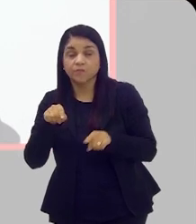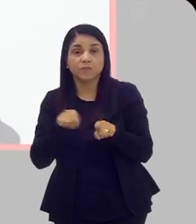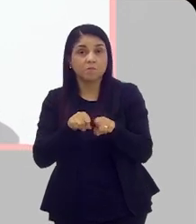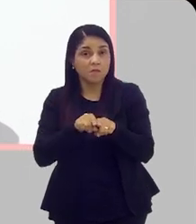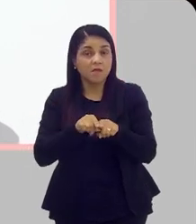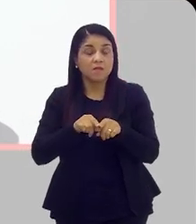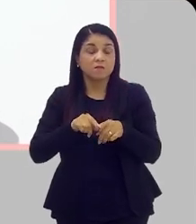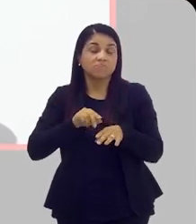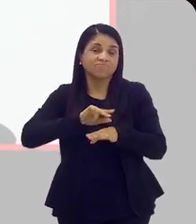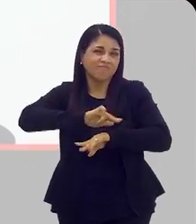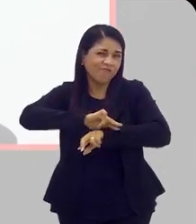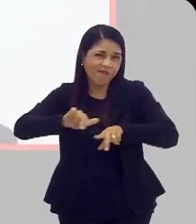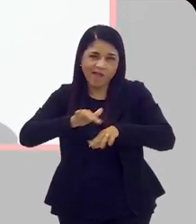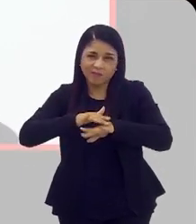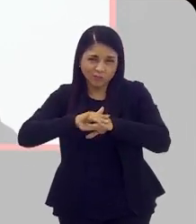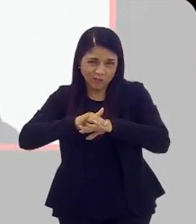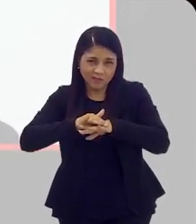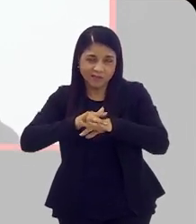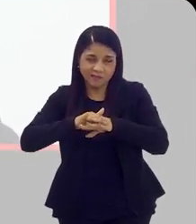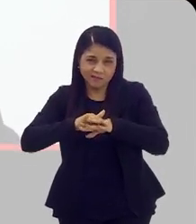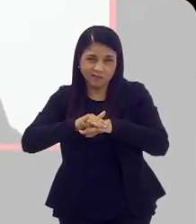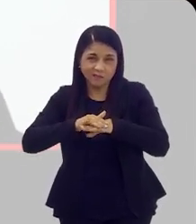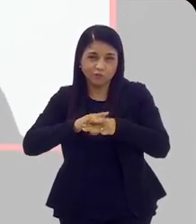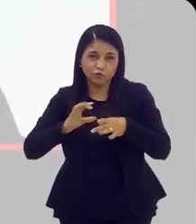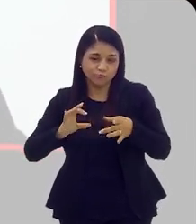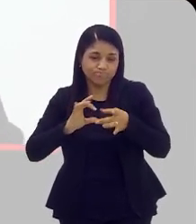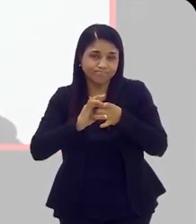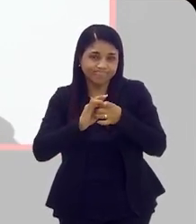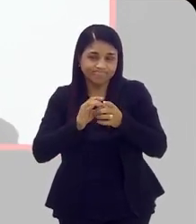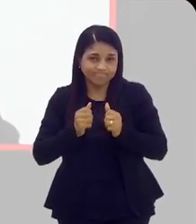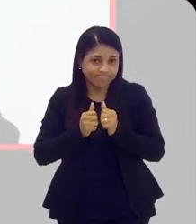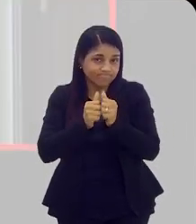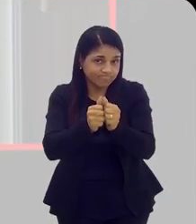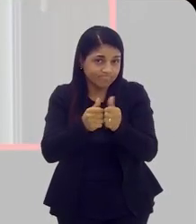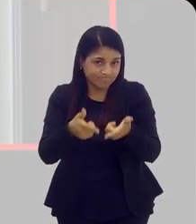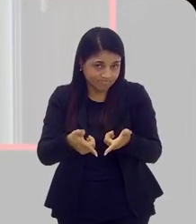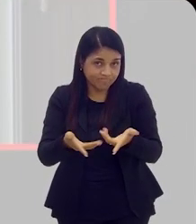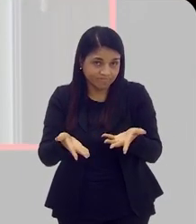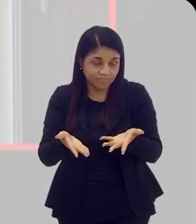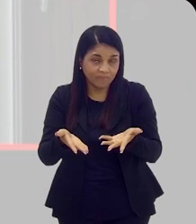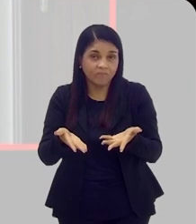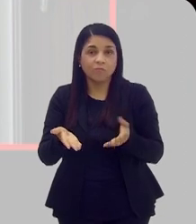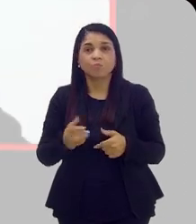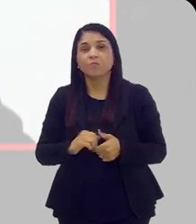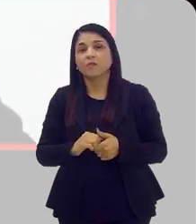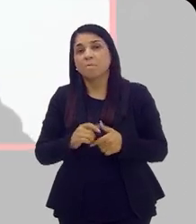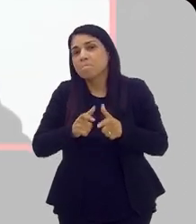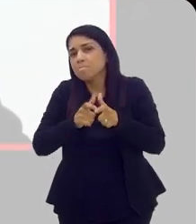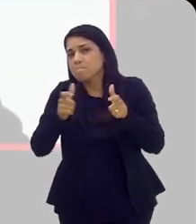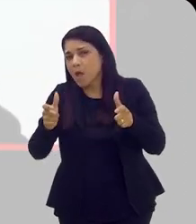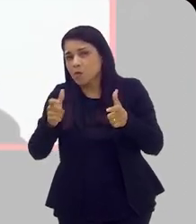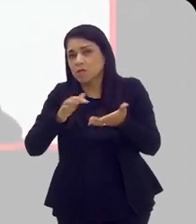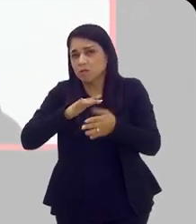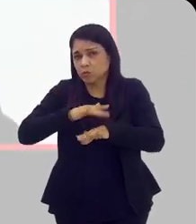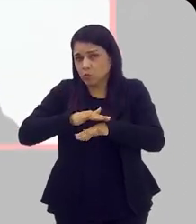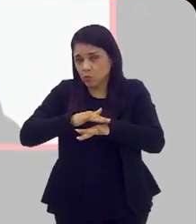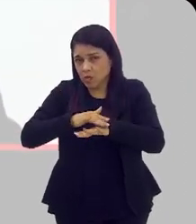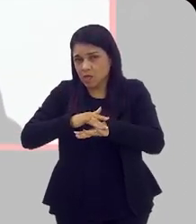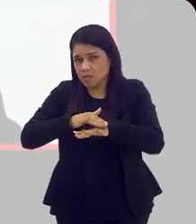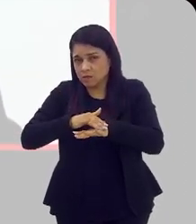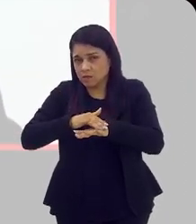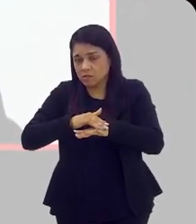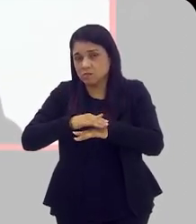vamos dizer assim, que é um trem que anda tudo em conjunto. Então, a maioria dessas